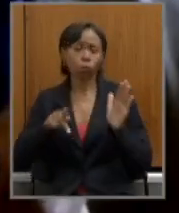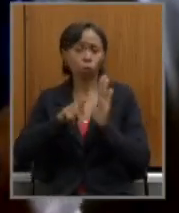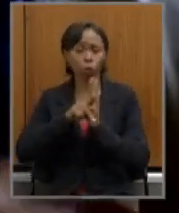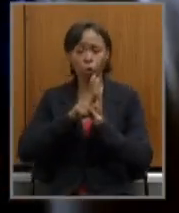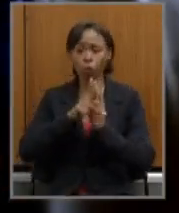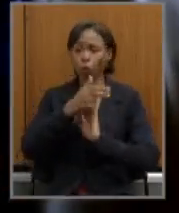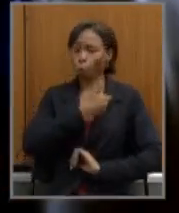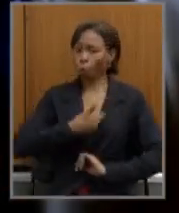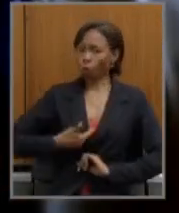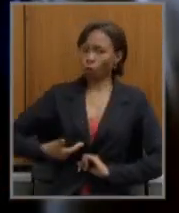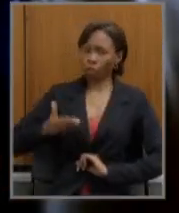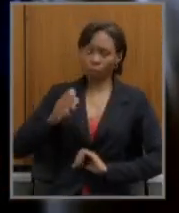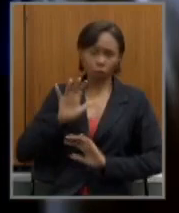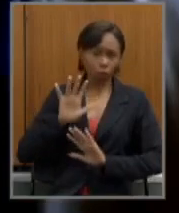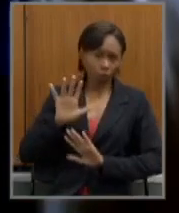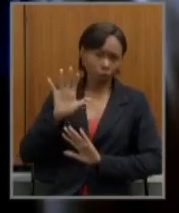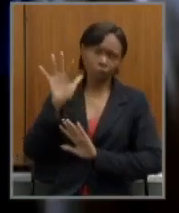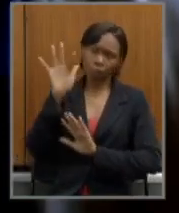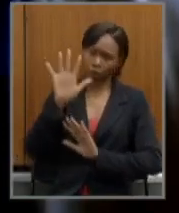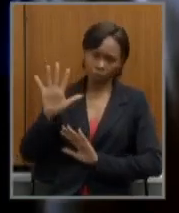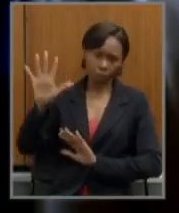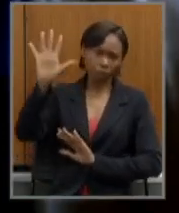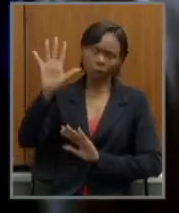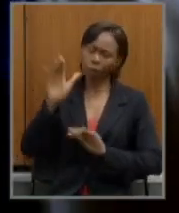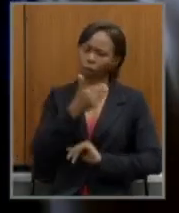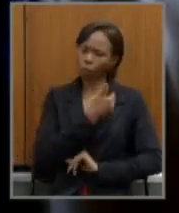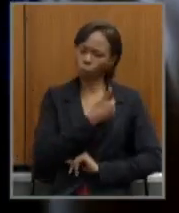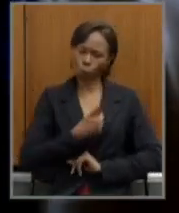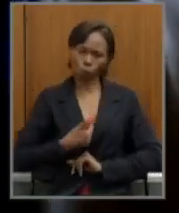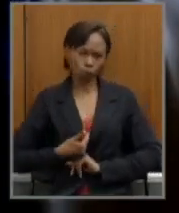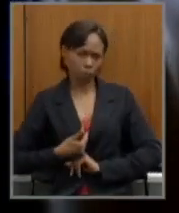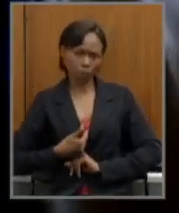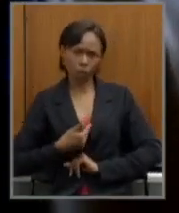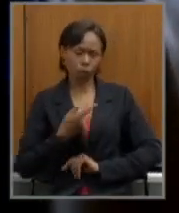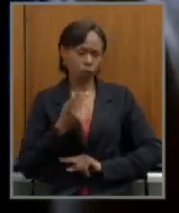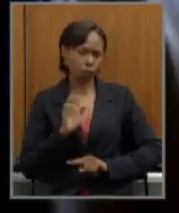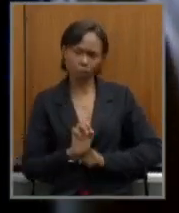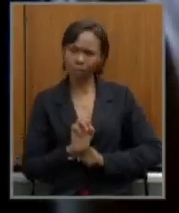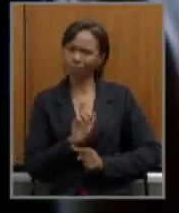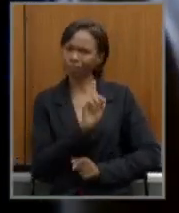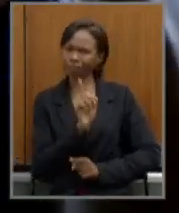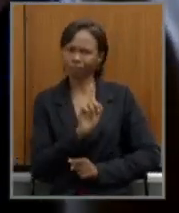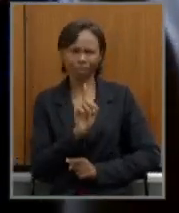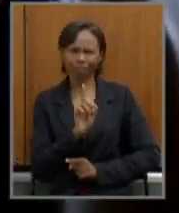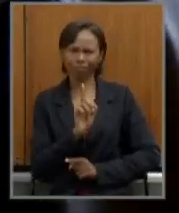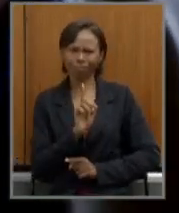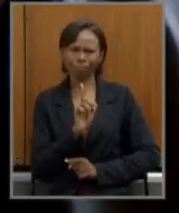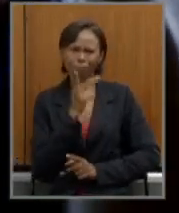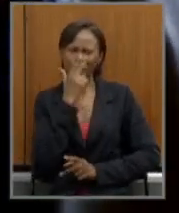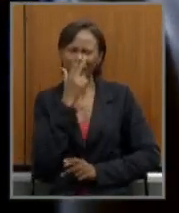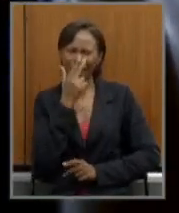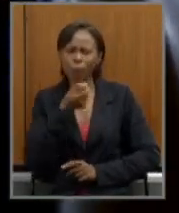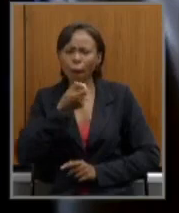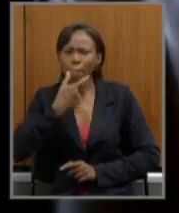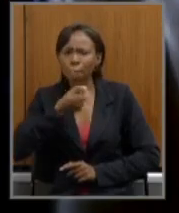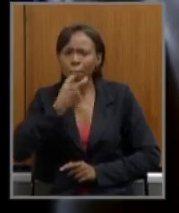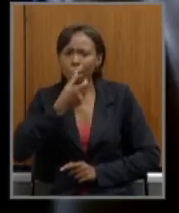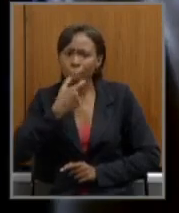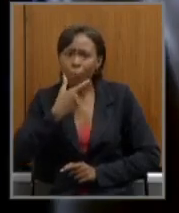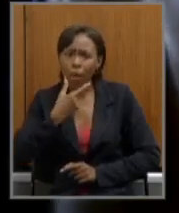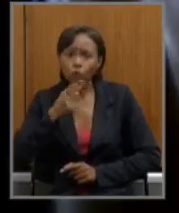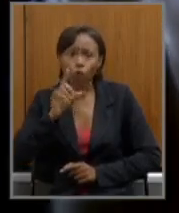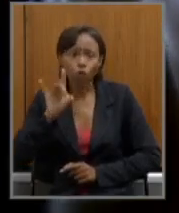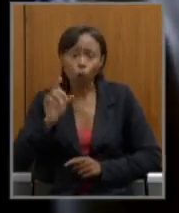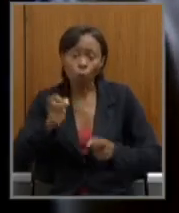não é o estado que vai decidir o que ele vai taxar ou não o ICMS isso é igual morfina morfina que tem que recetar o médico